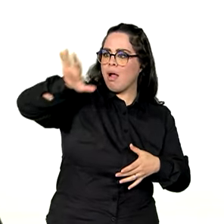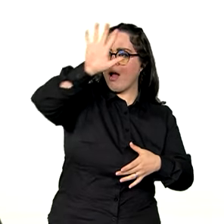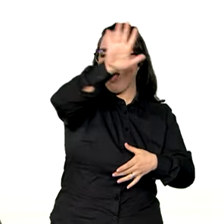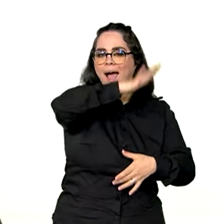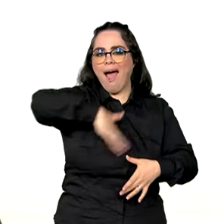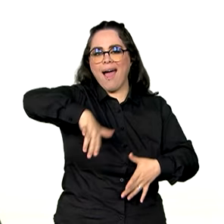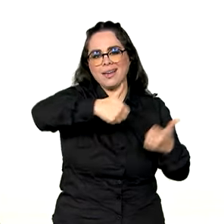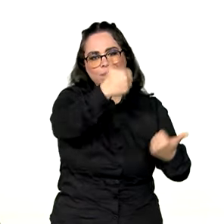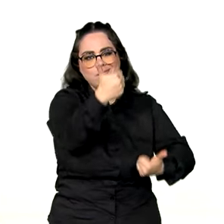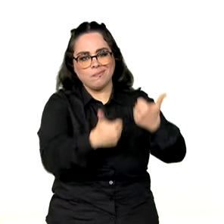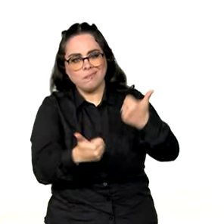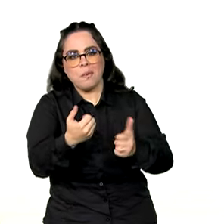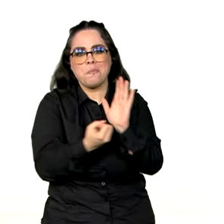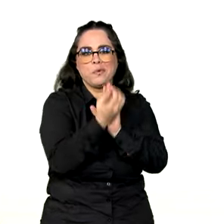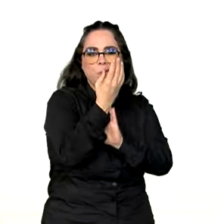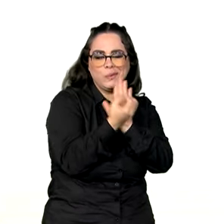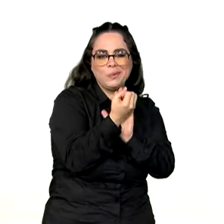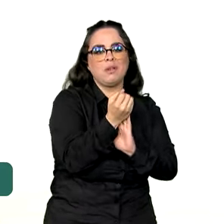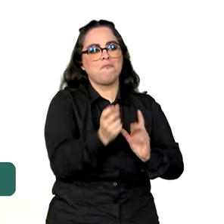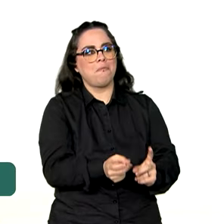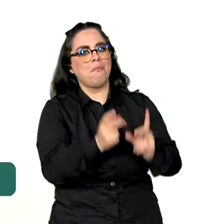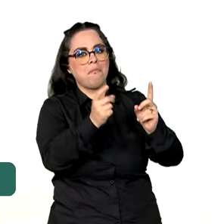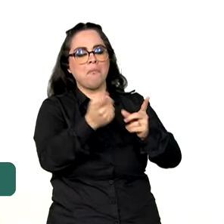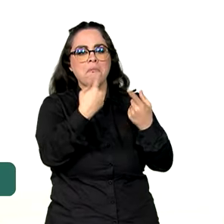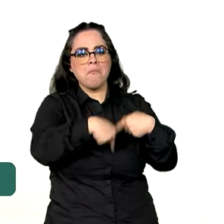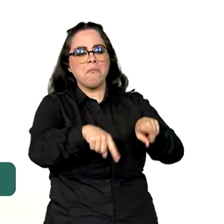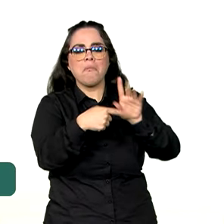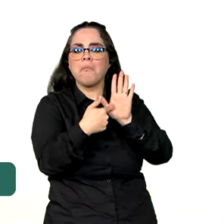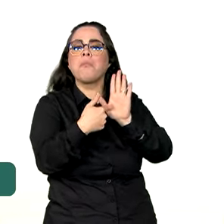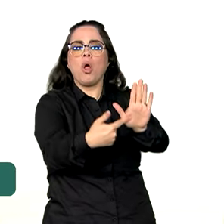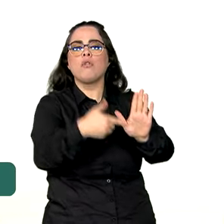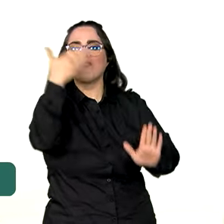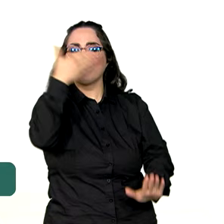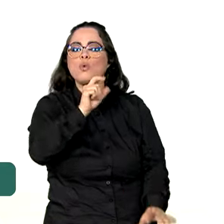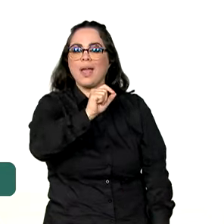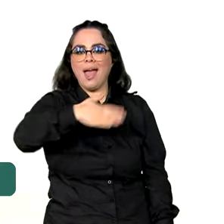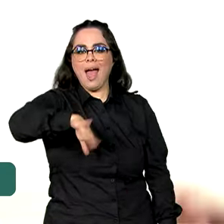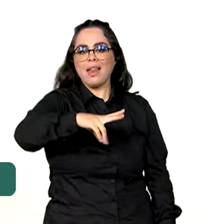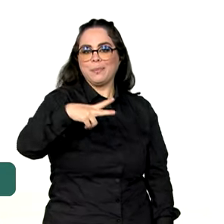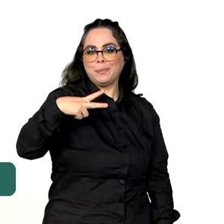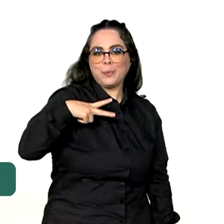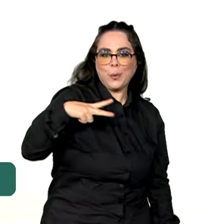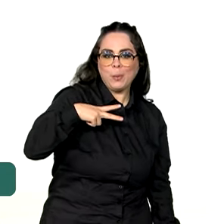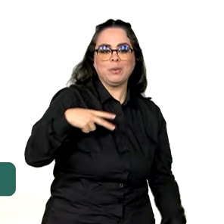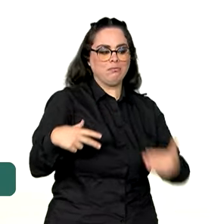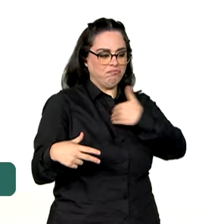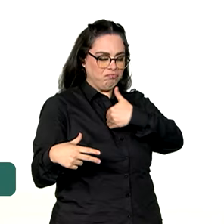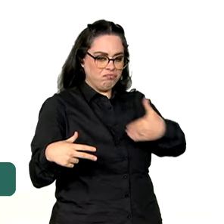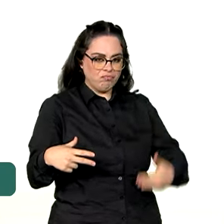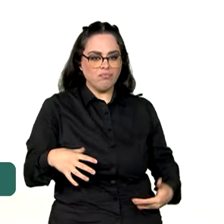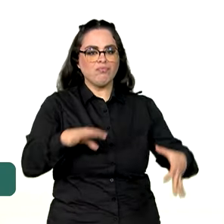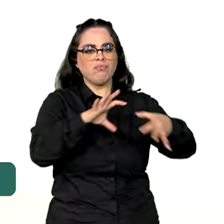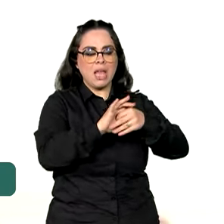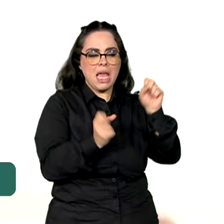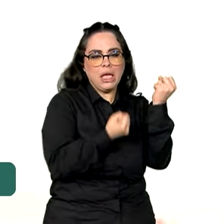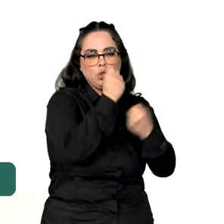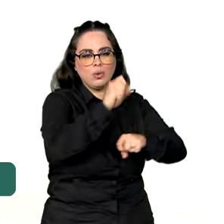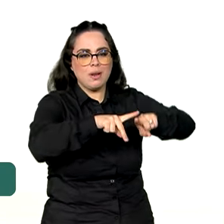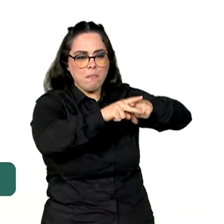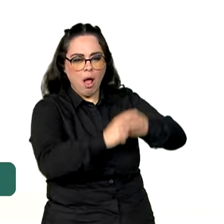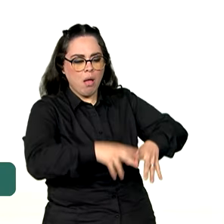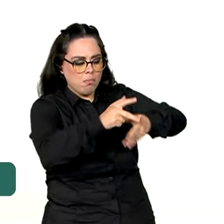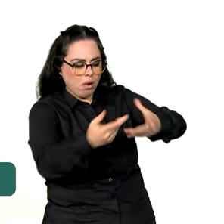setor, demonstrando cada vez mais que a parceria entre o setor privado, a indústria de autopeças, a